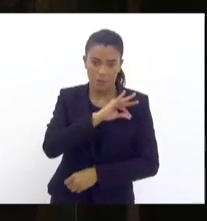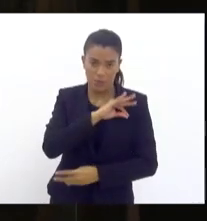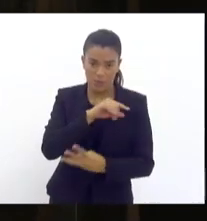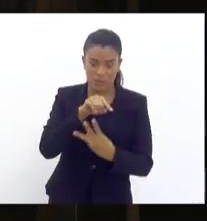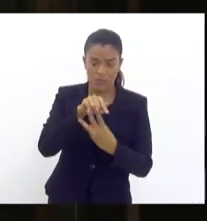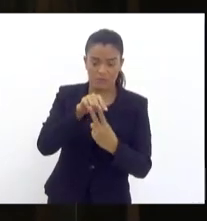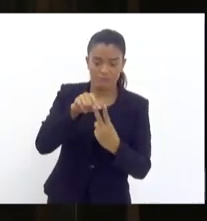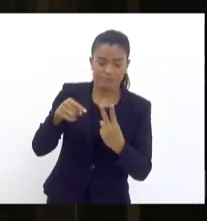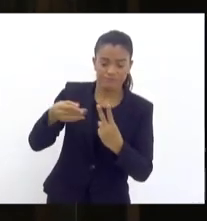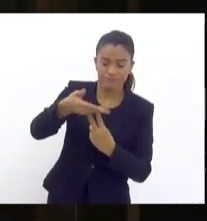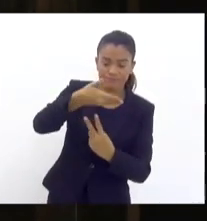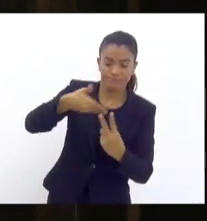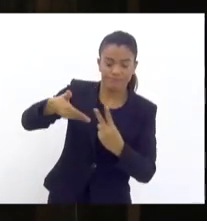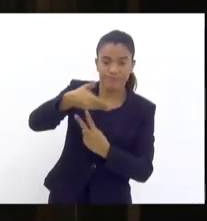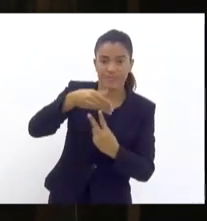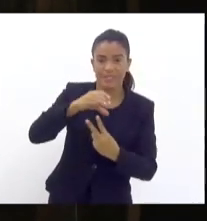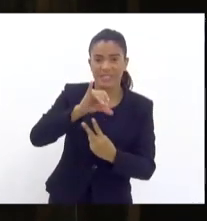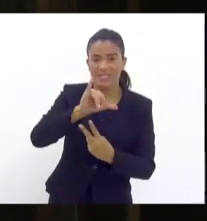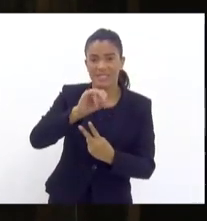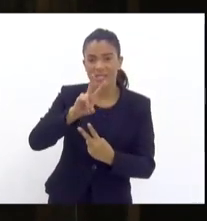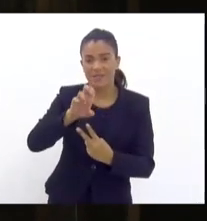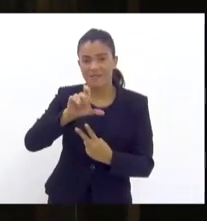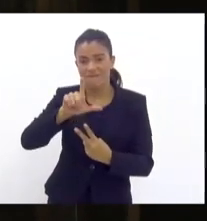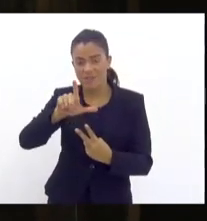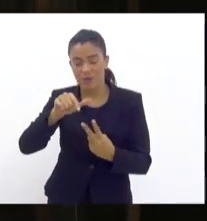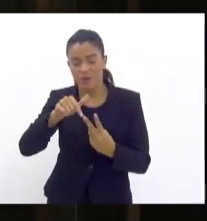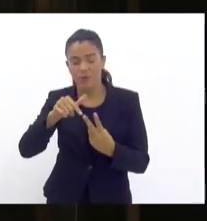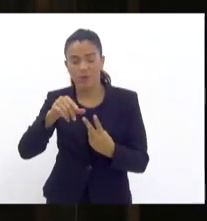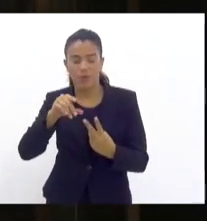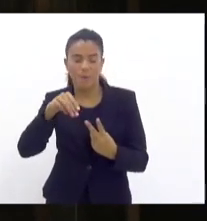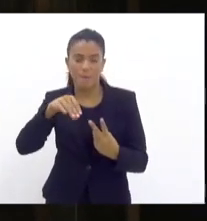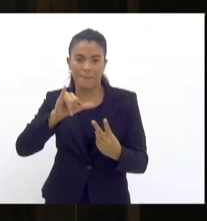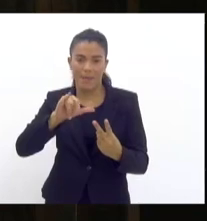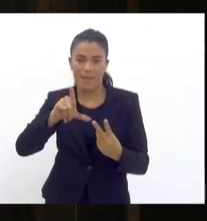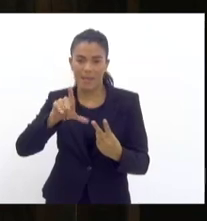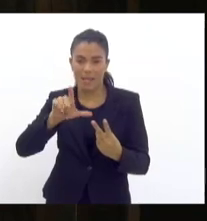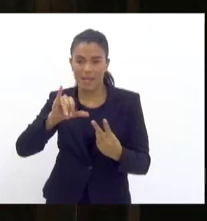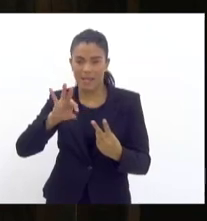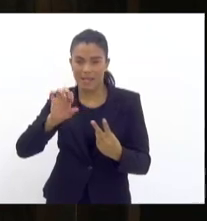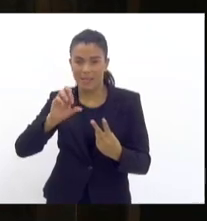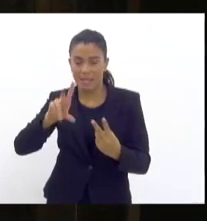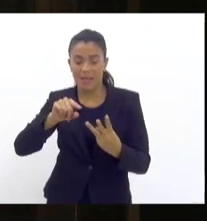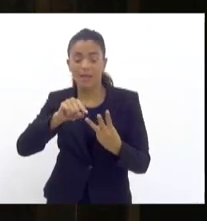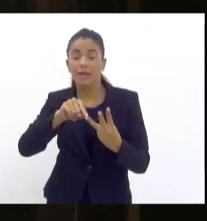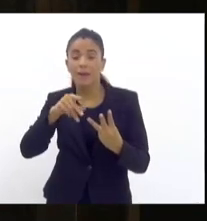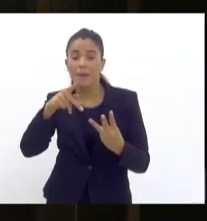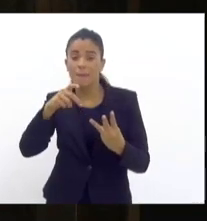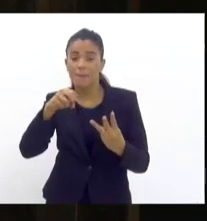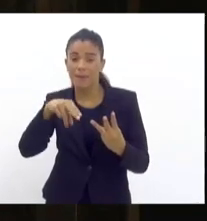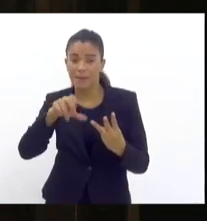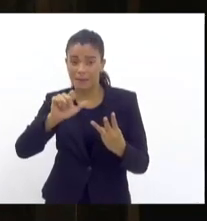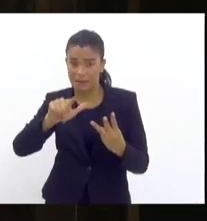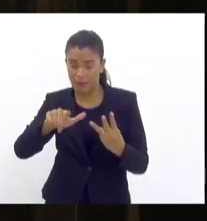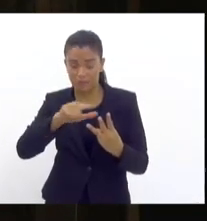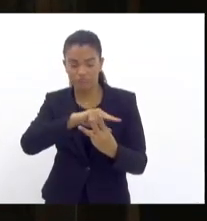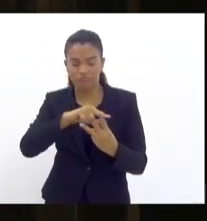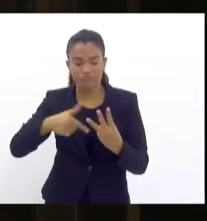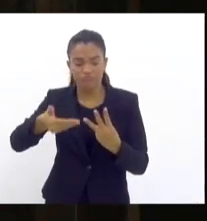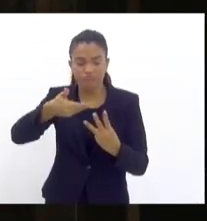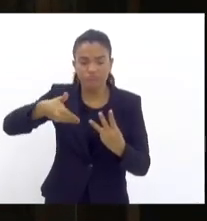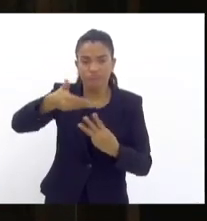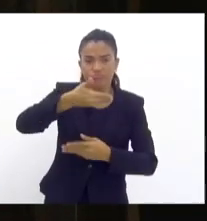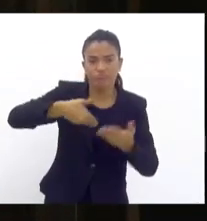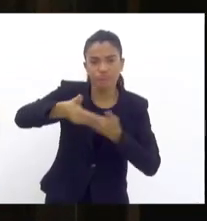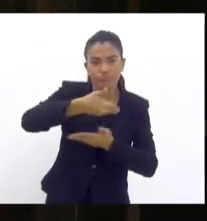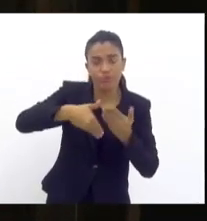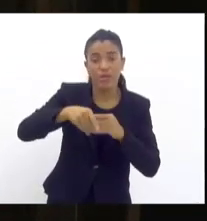Polícia Militar, com a Polícia Penal no âmbito estadual, mas a integração das Polícias